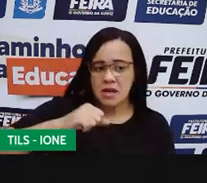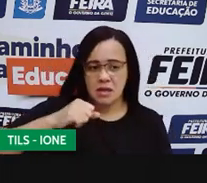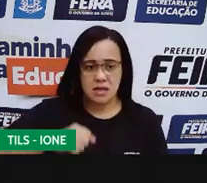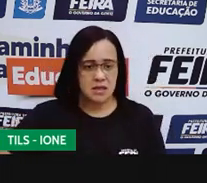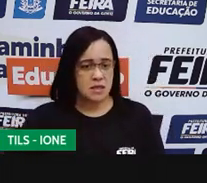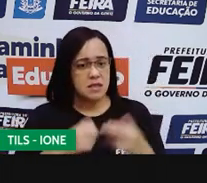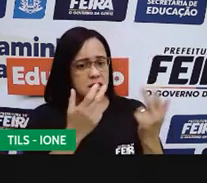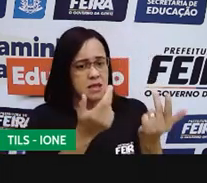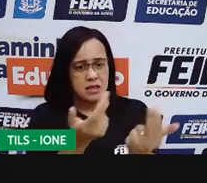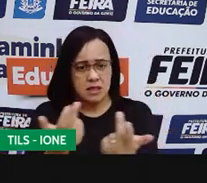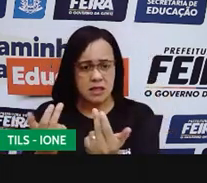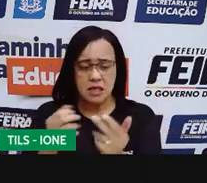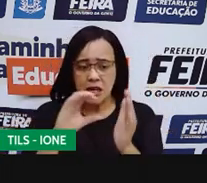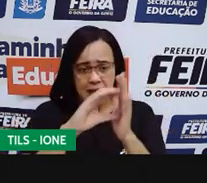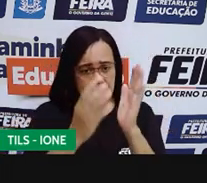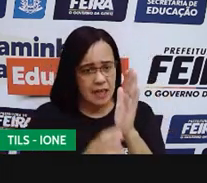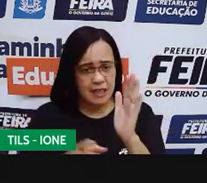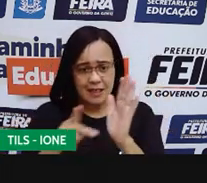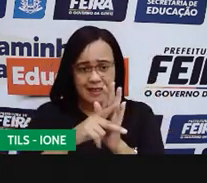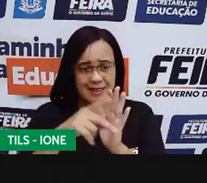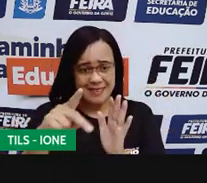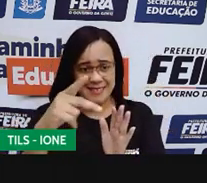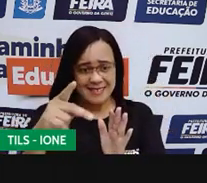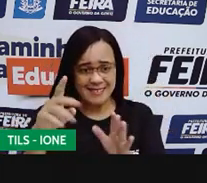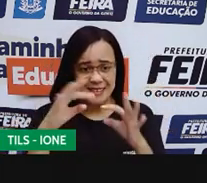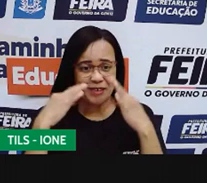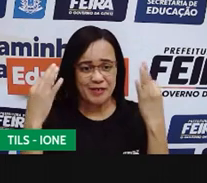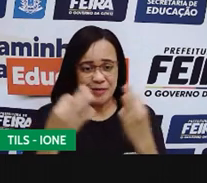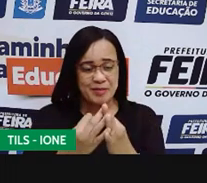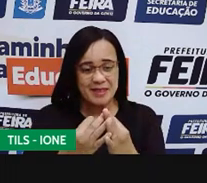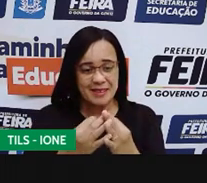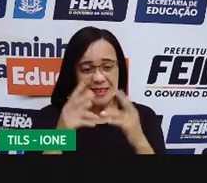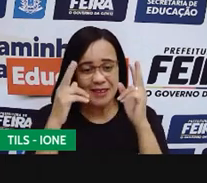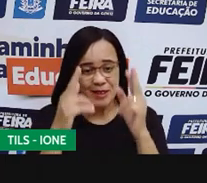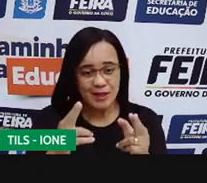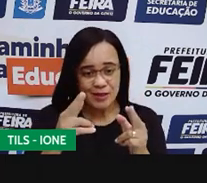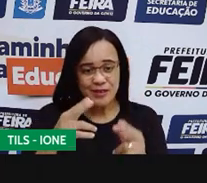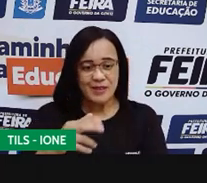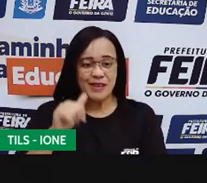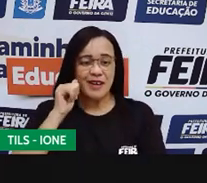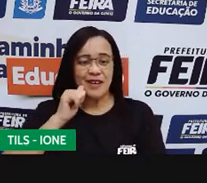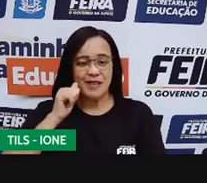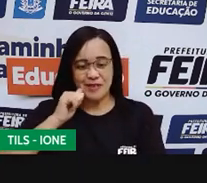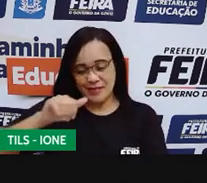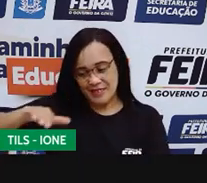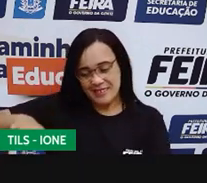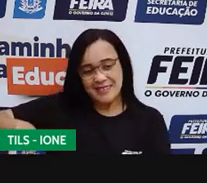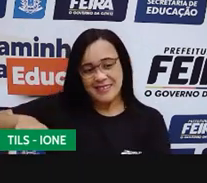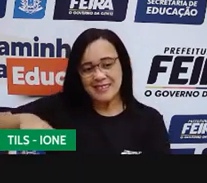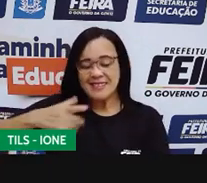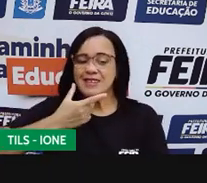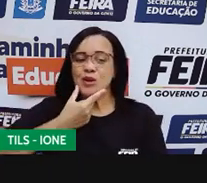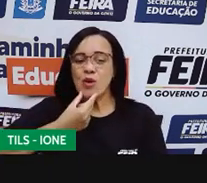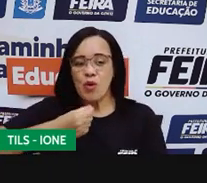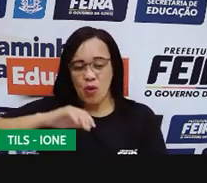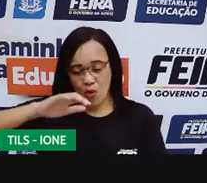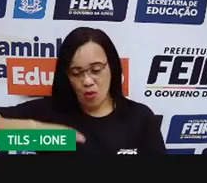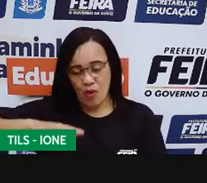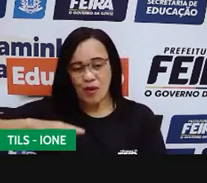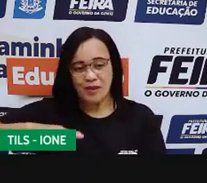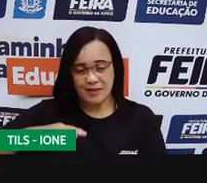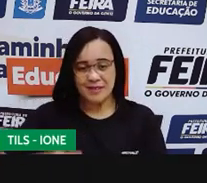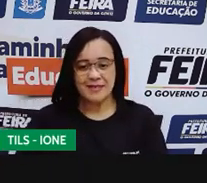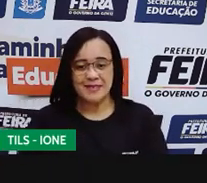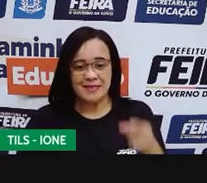tem essa característica. Da mesma forma, nessa outra imagem, a gente vai observar que